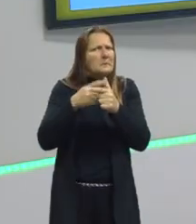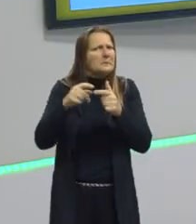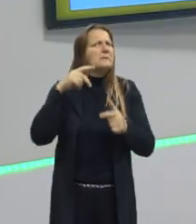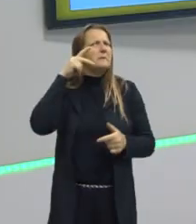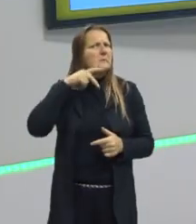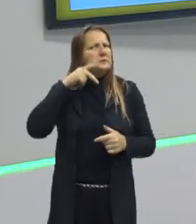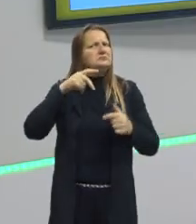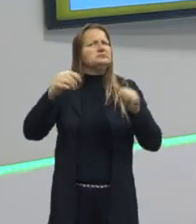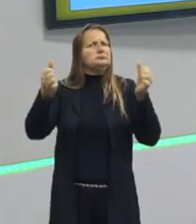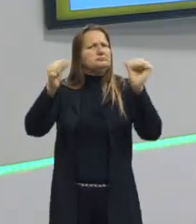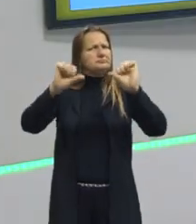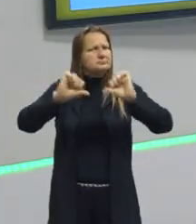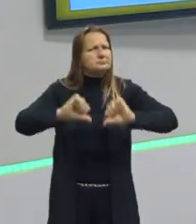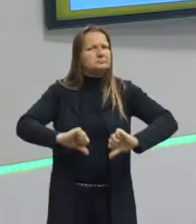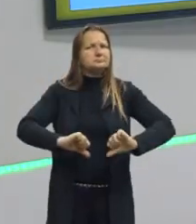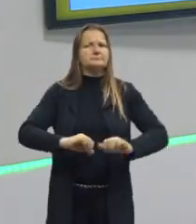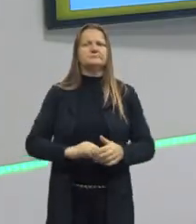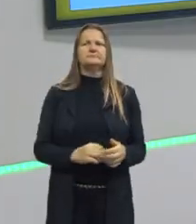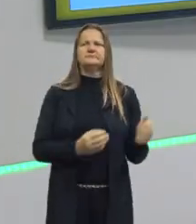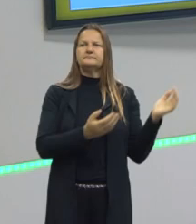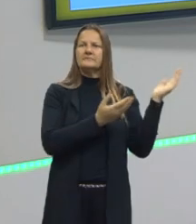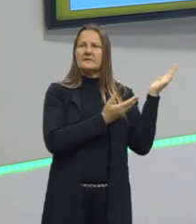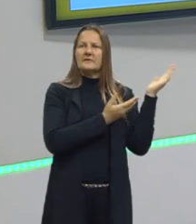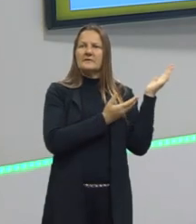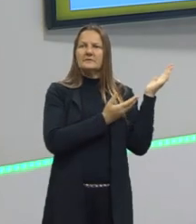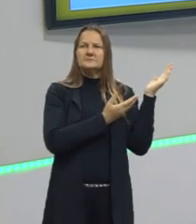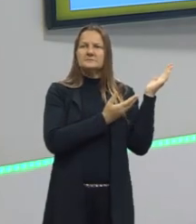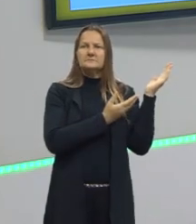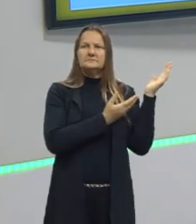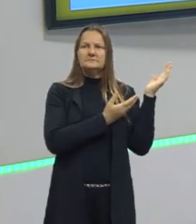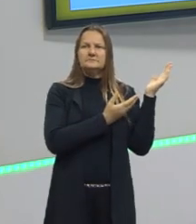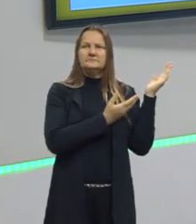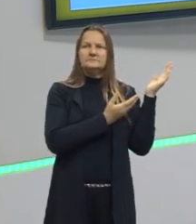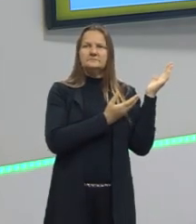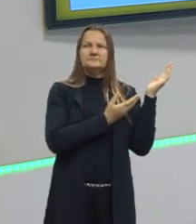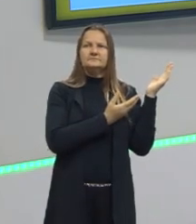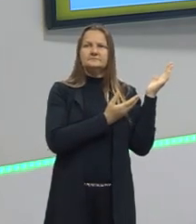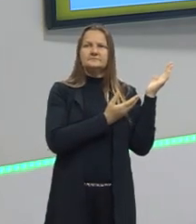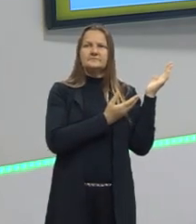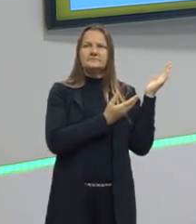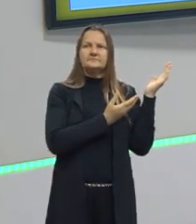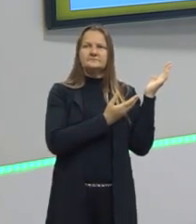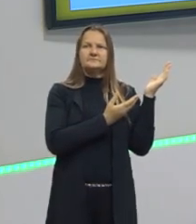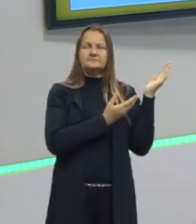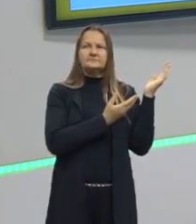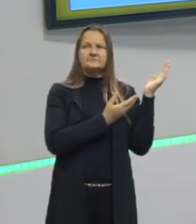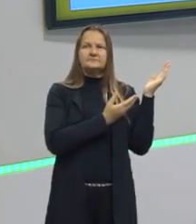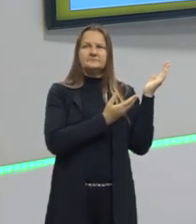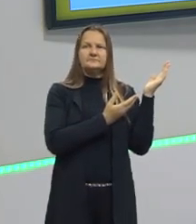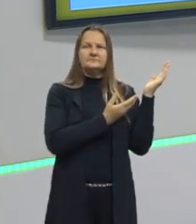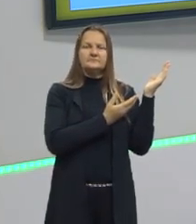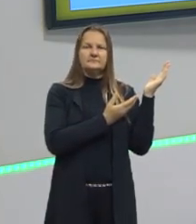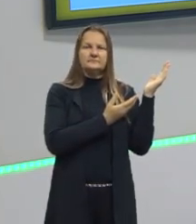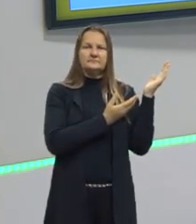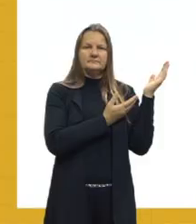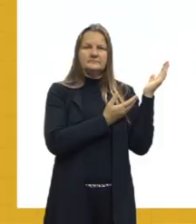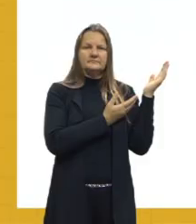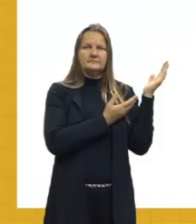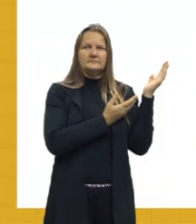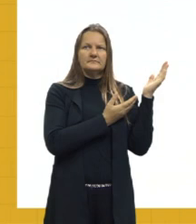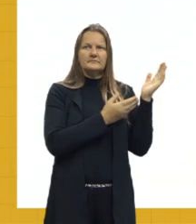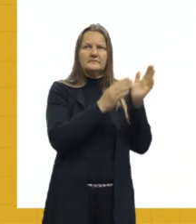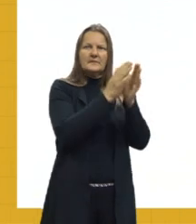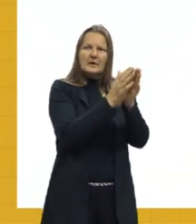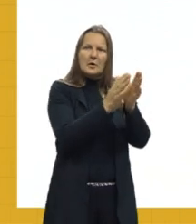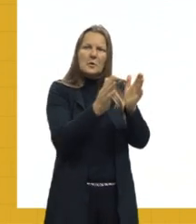Vamos passar mais um aqui pra gente ver. E aí, então, entramos aí nessa era K,